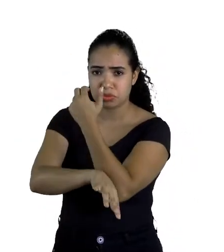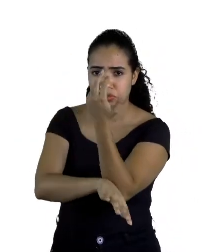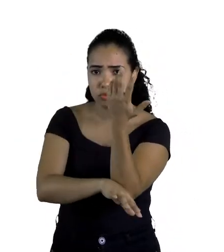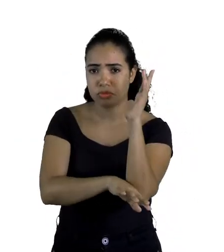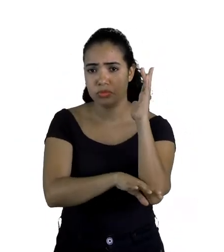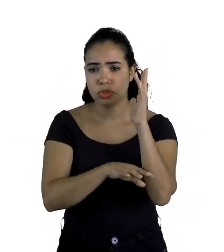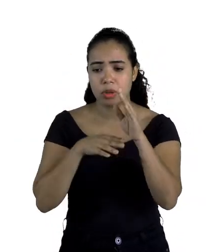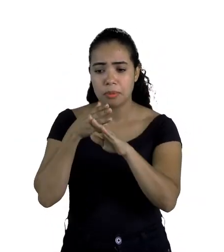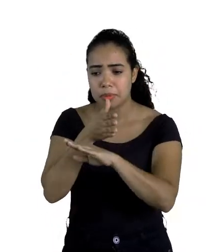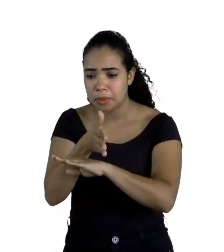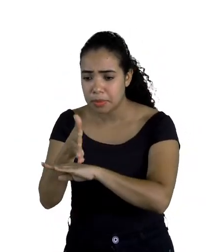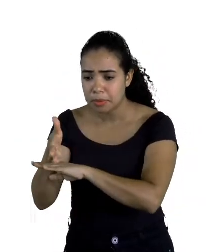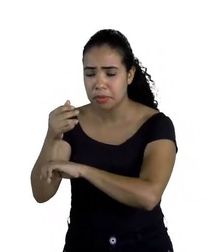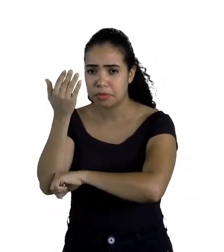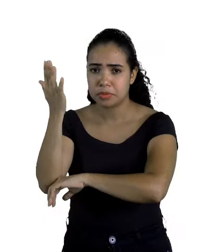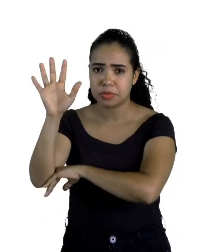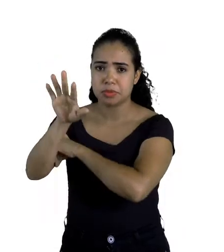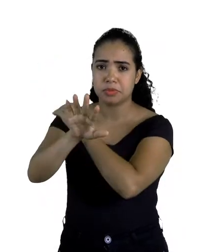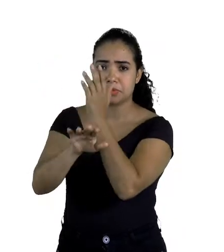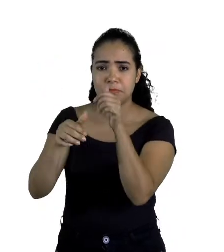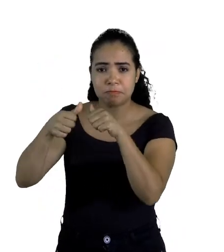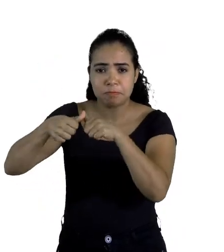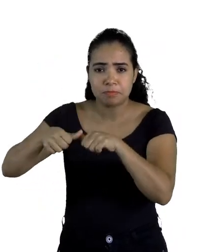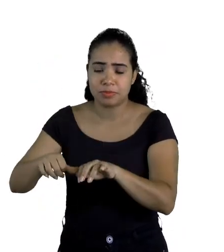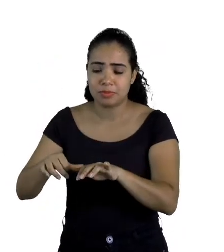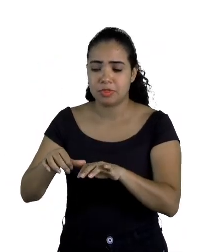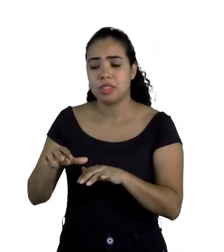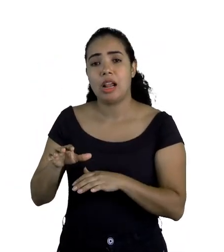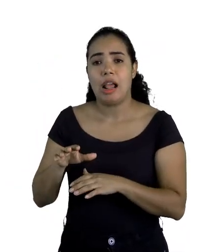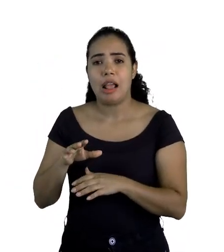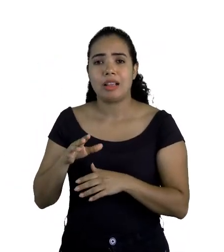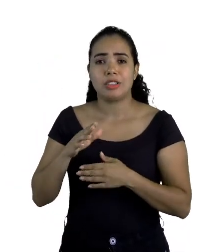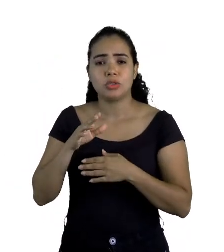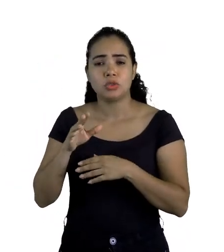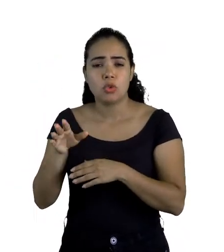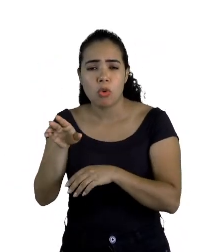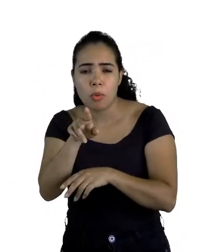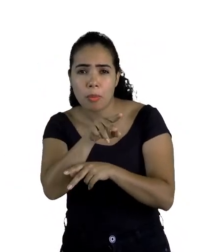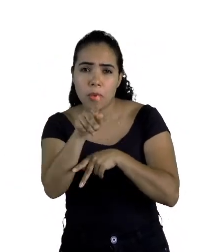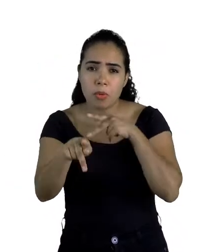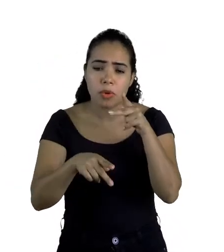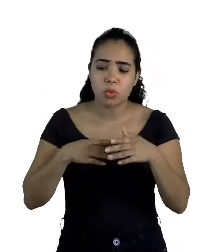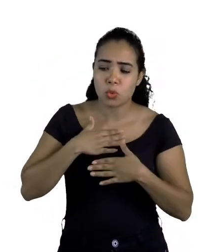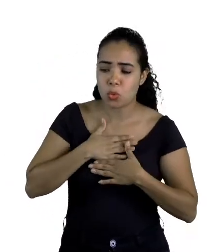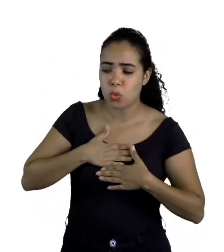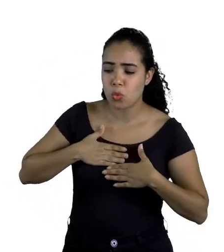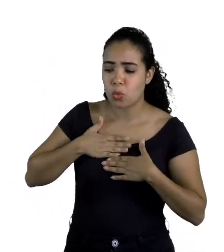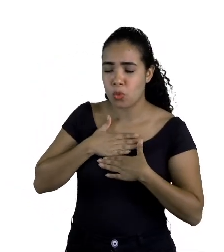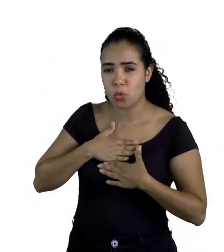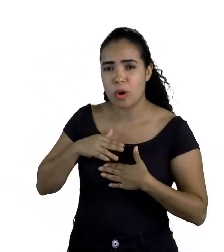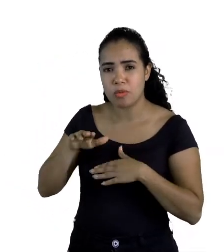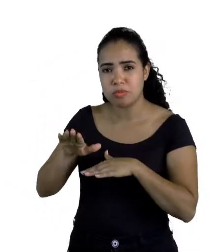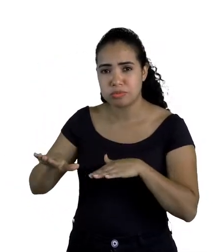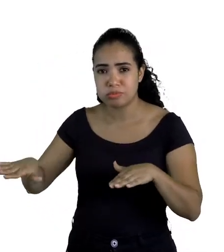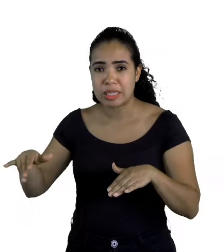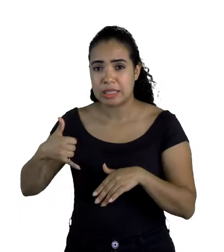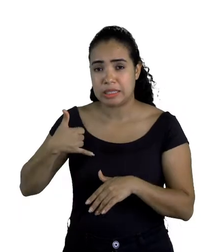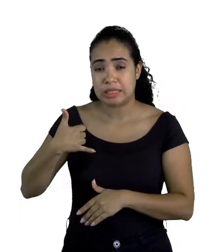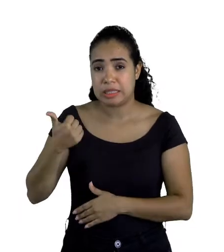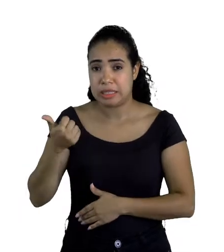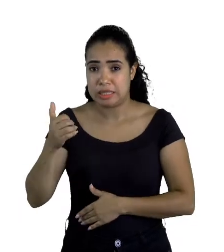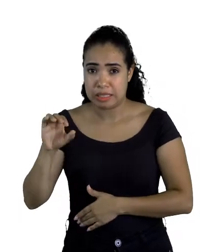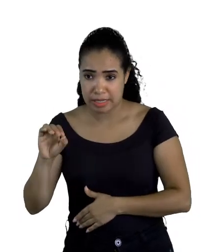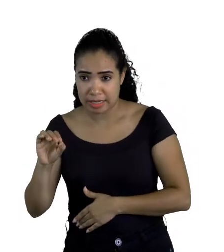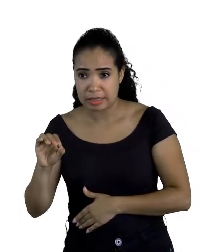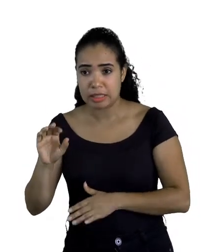vivia dentro delas. Era muito querido por todos que o conheciam. Com a idade de dez anos,